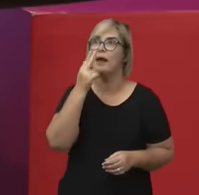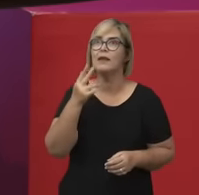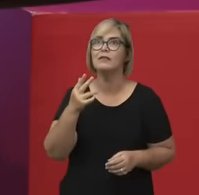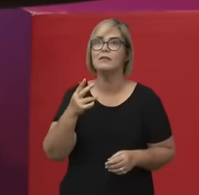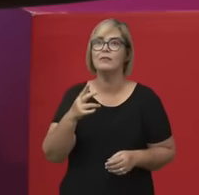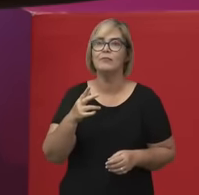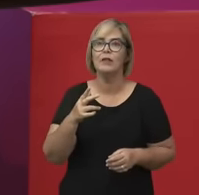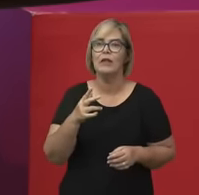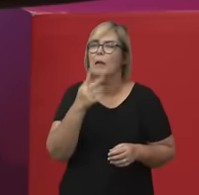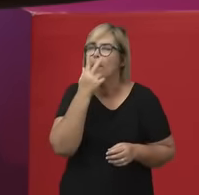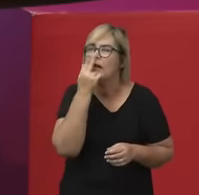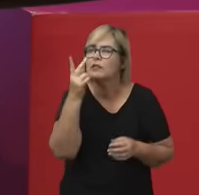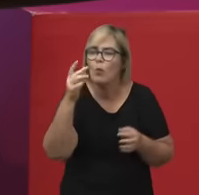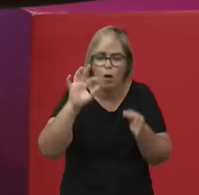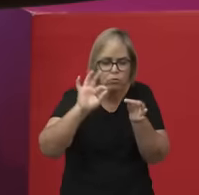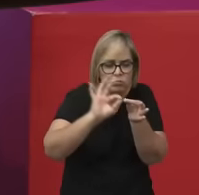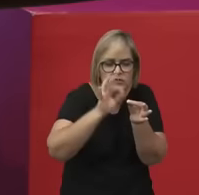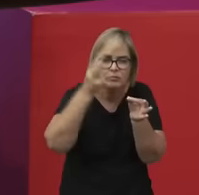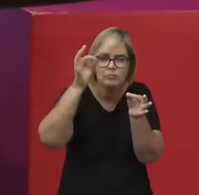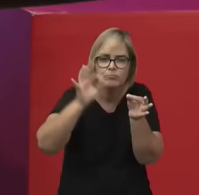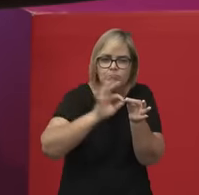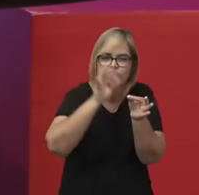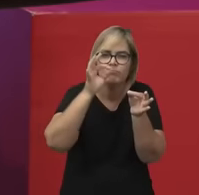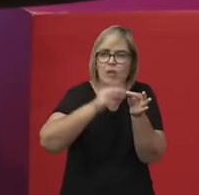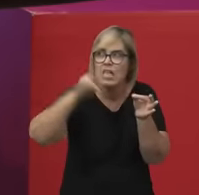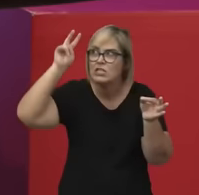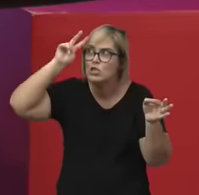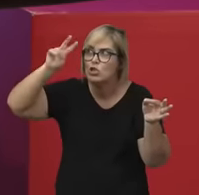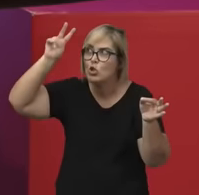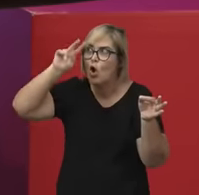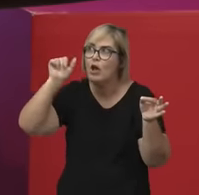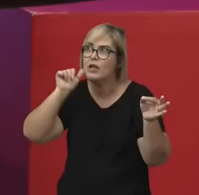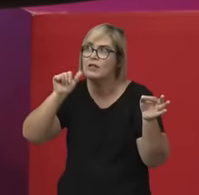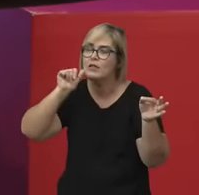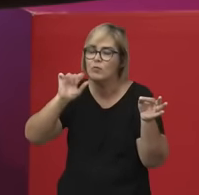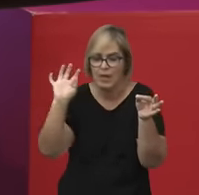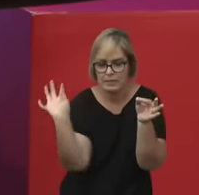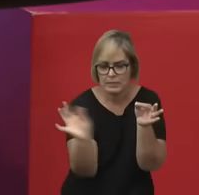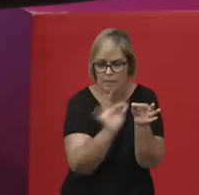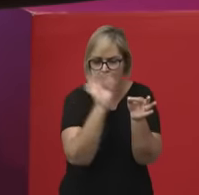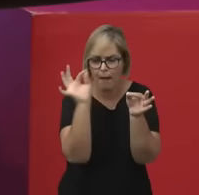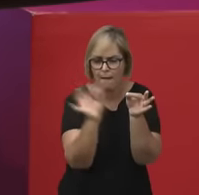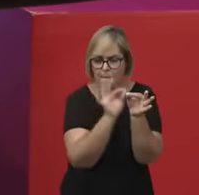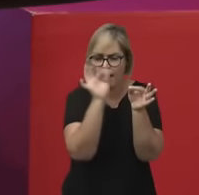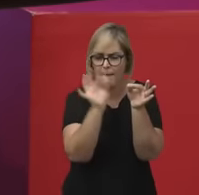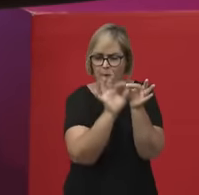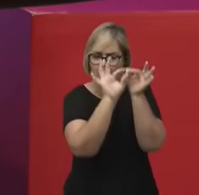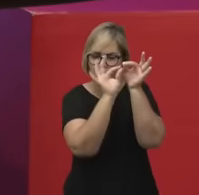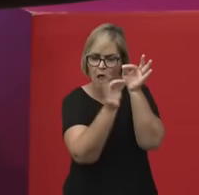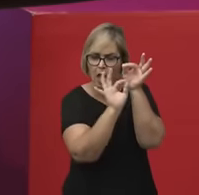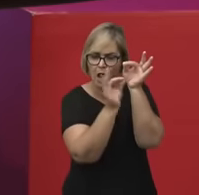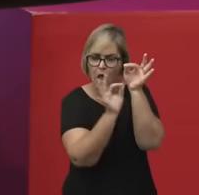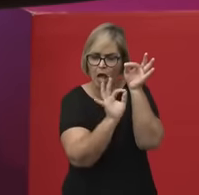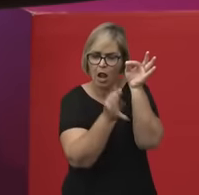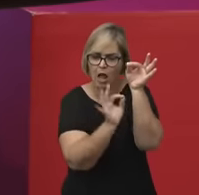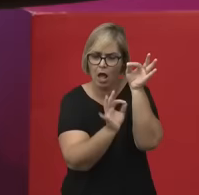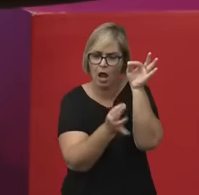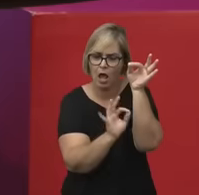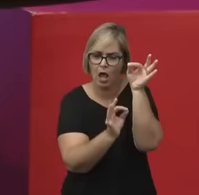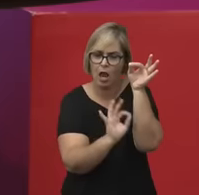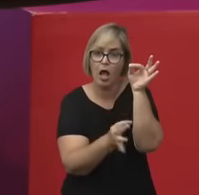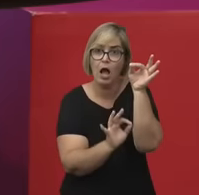e mostrar que as ideias dessas filósofas têm um efeito causal, que as ideias têm um efeito no mundo, que essas